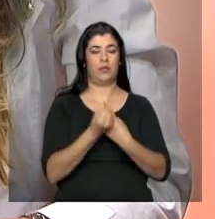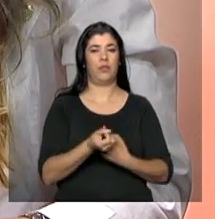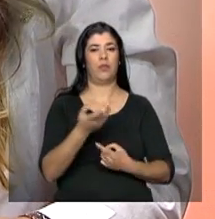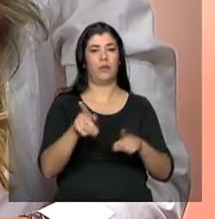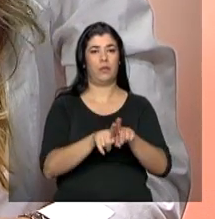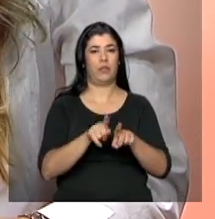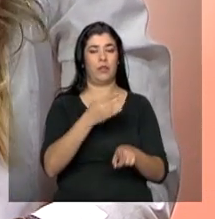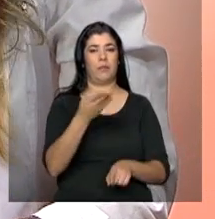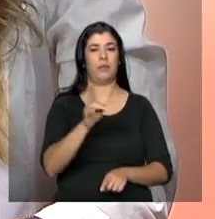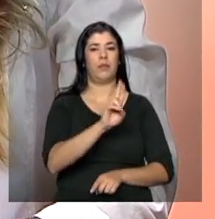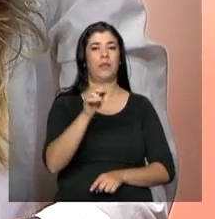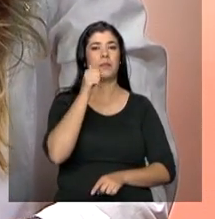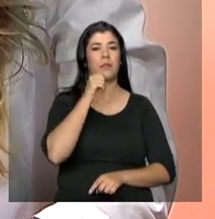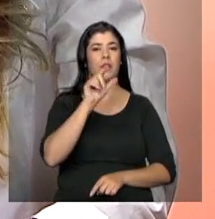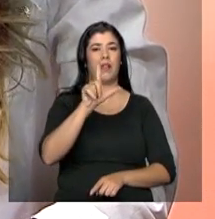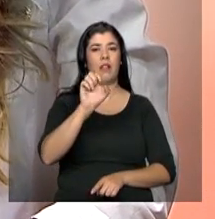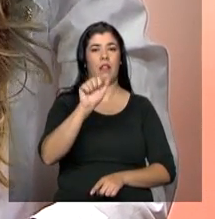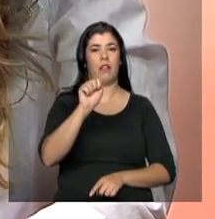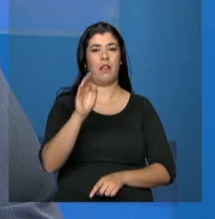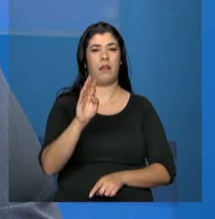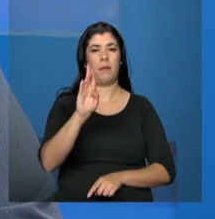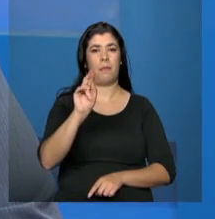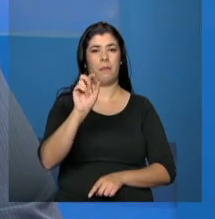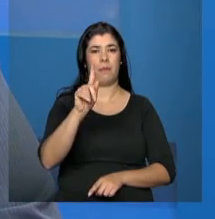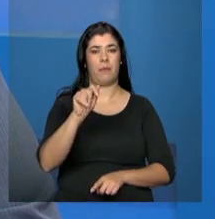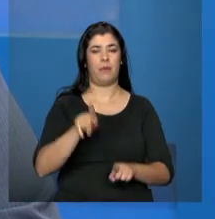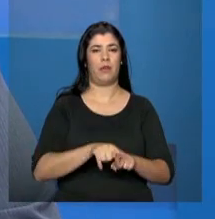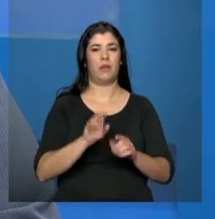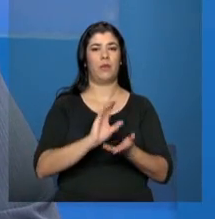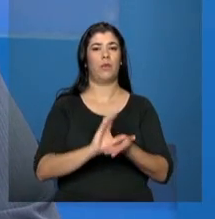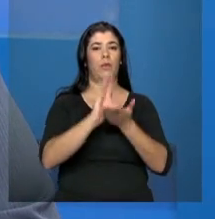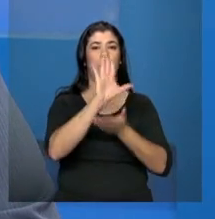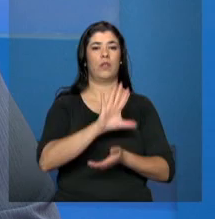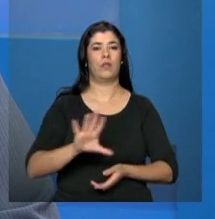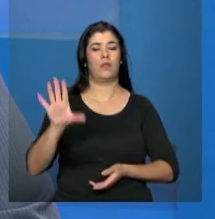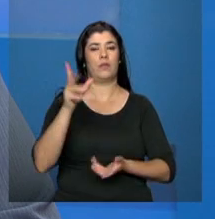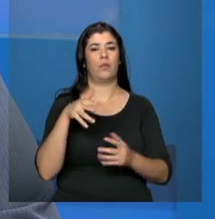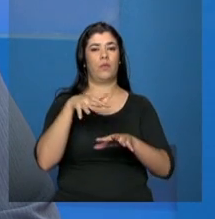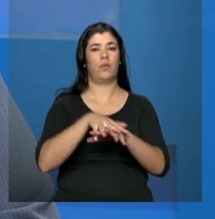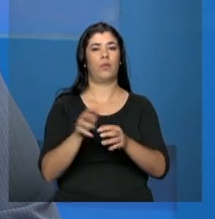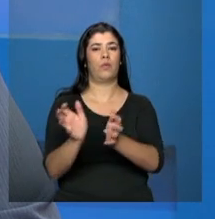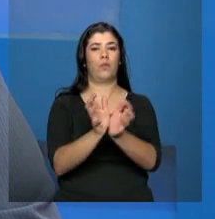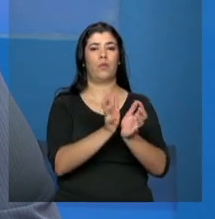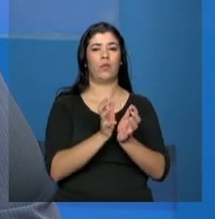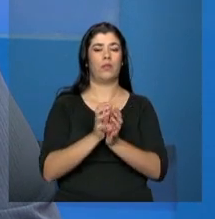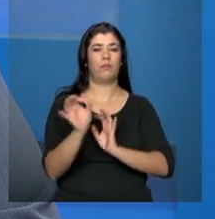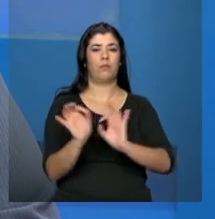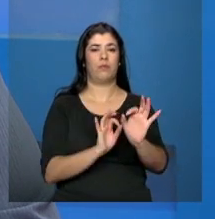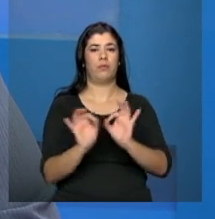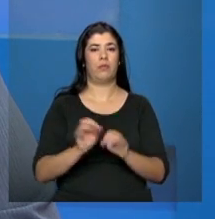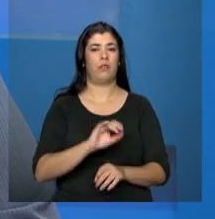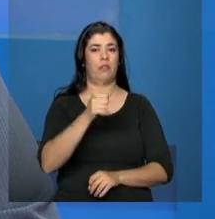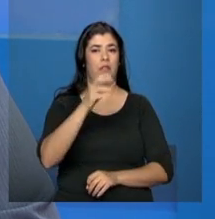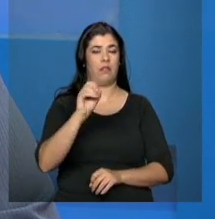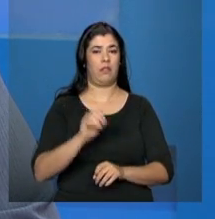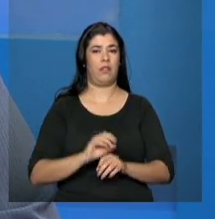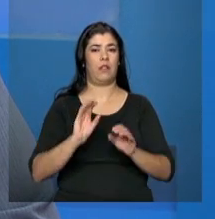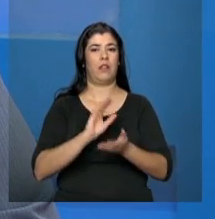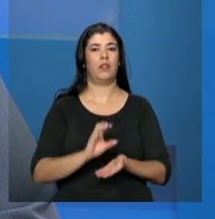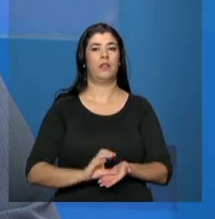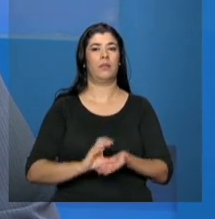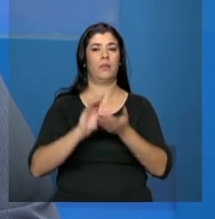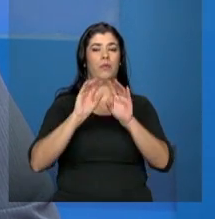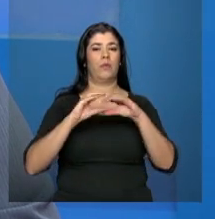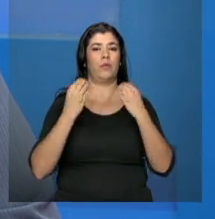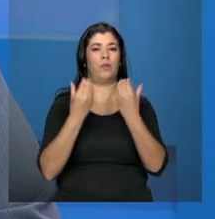E Léa Braga, conselheira nacional integrante da Comissão Organizadora da 10ª Conferência Nacional